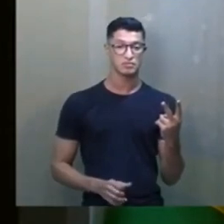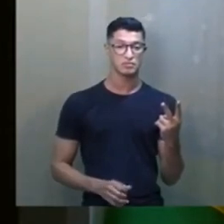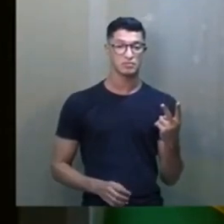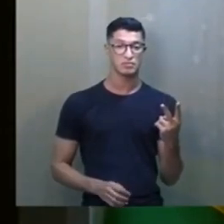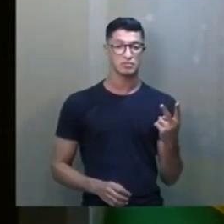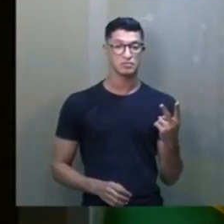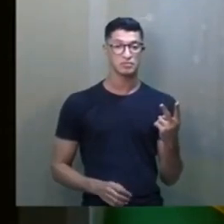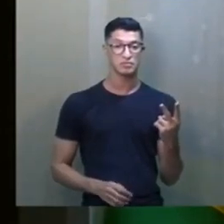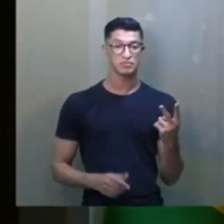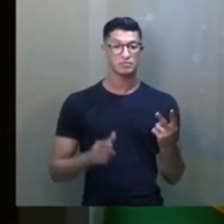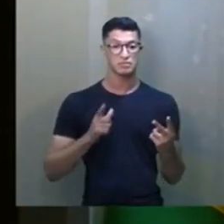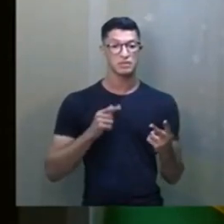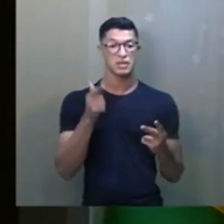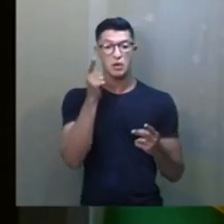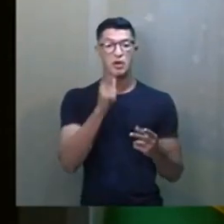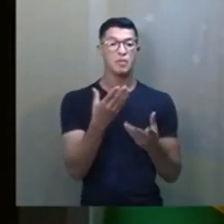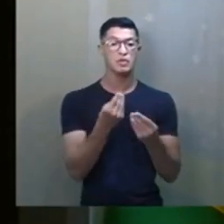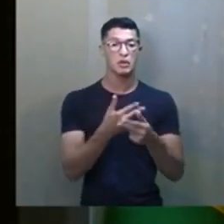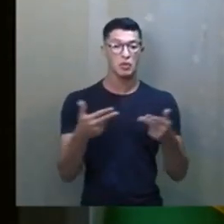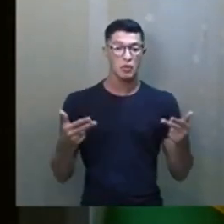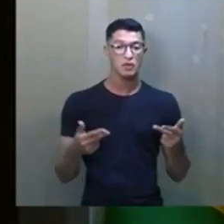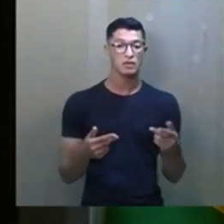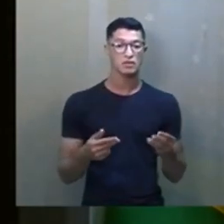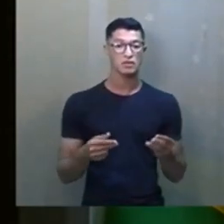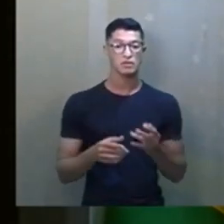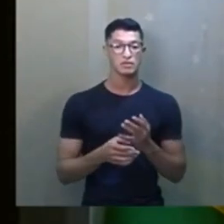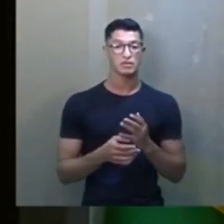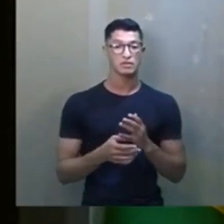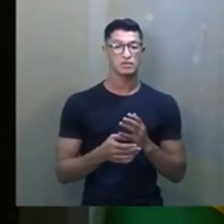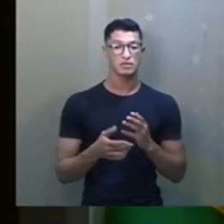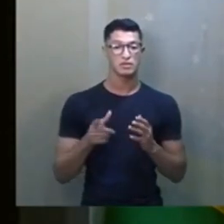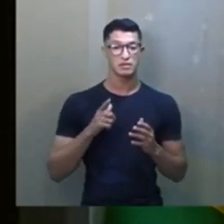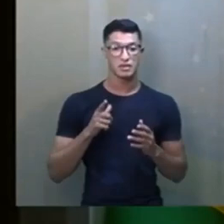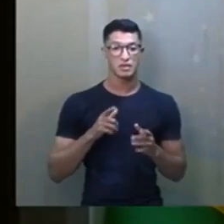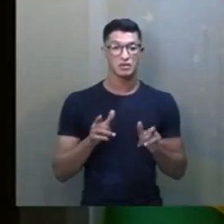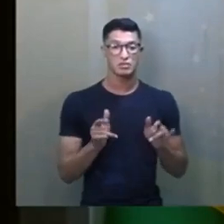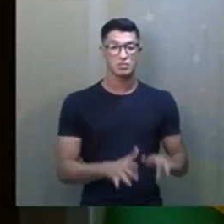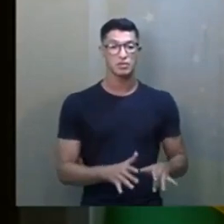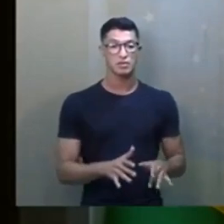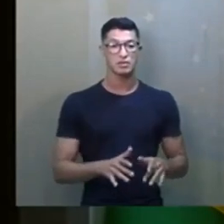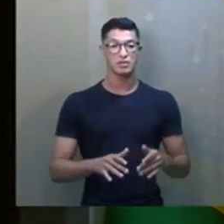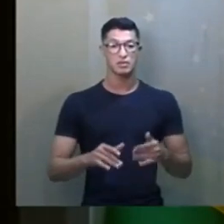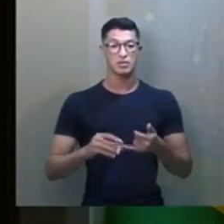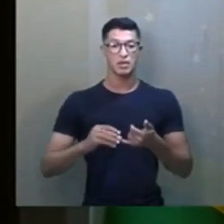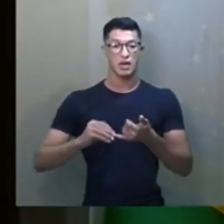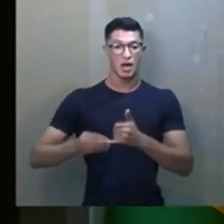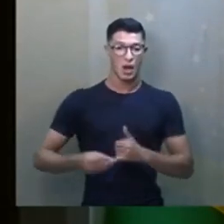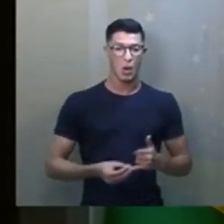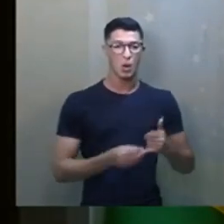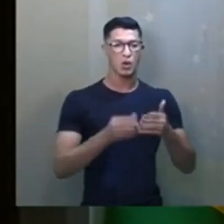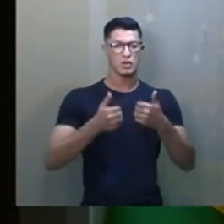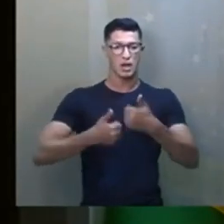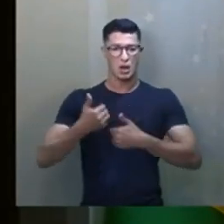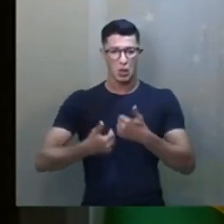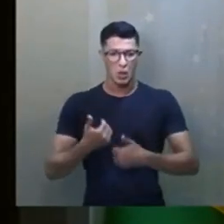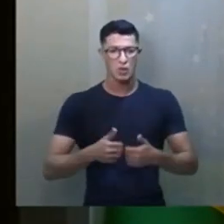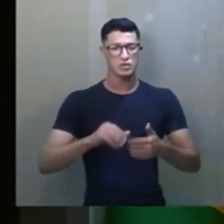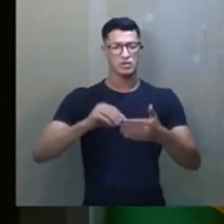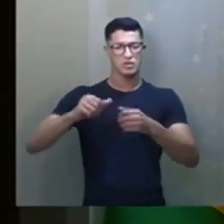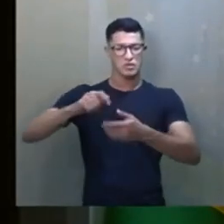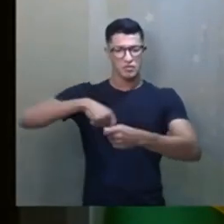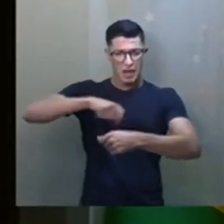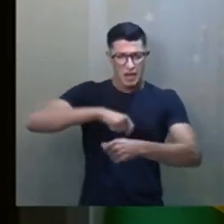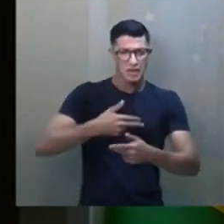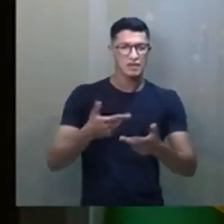Olha, eu ganho muita coisa. Olha, eu tenho na dispensa aí, sobrando arroz, feijão, é a conversa dele, Farinha,